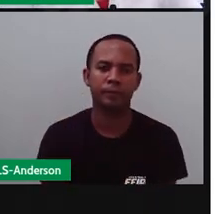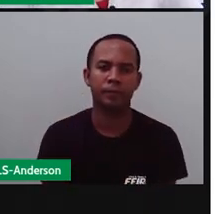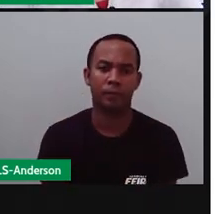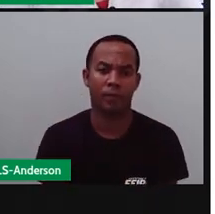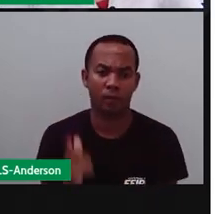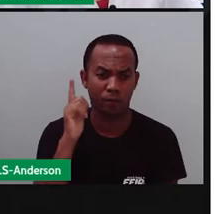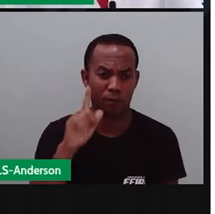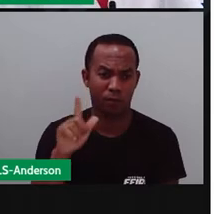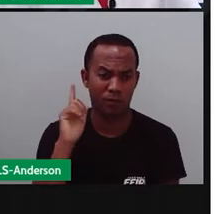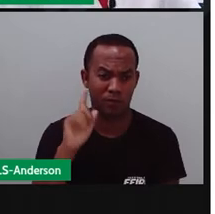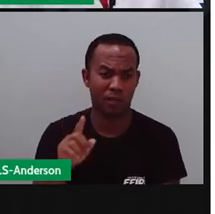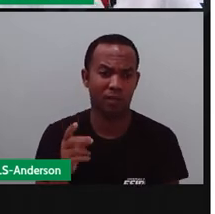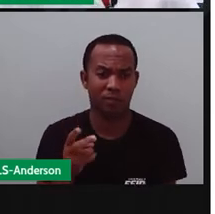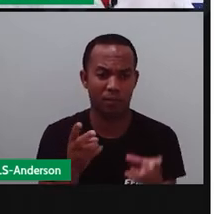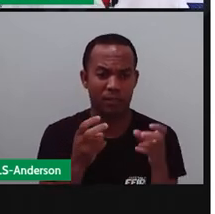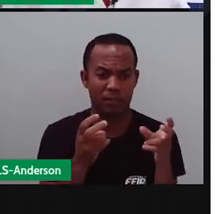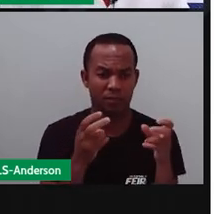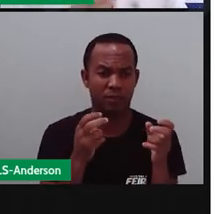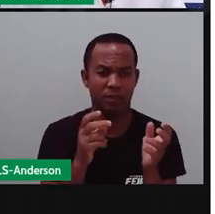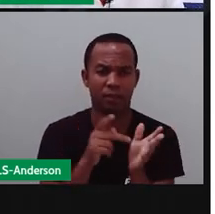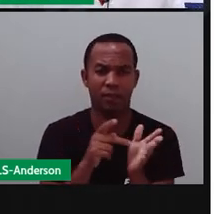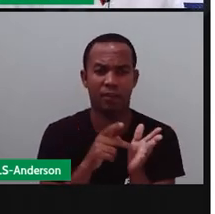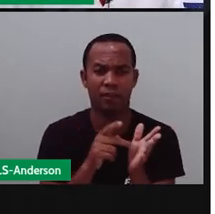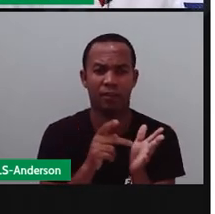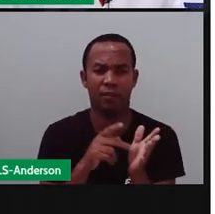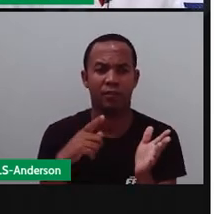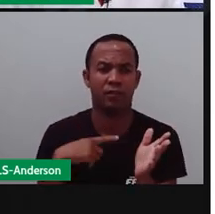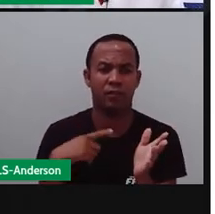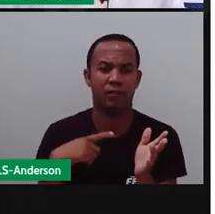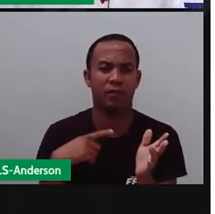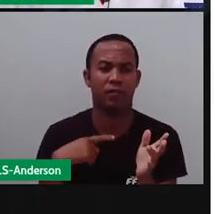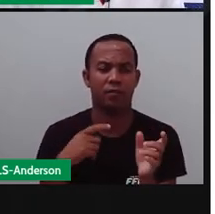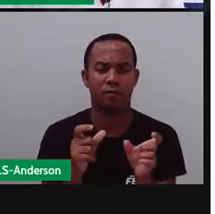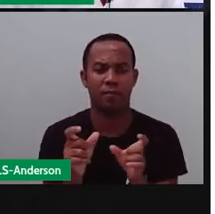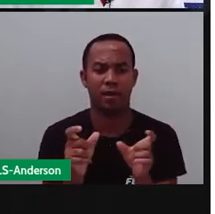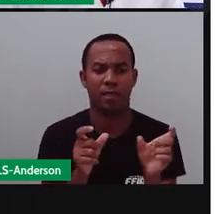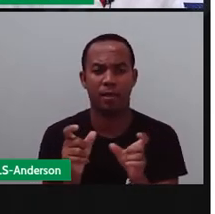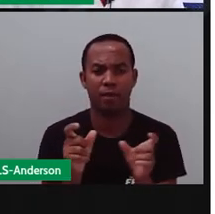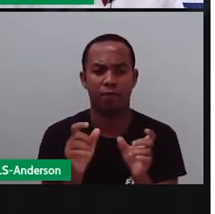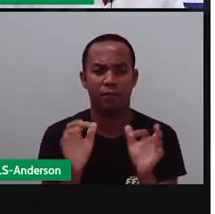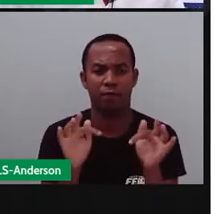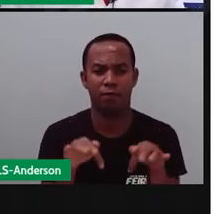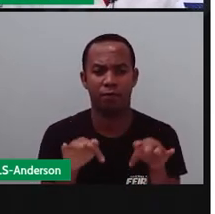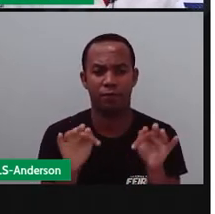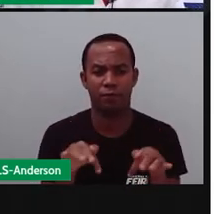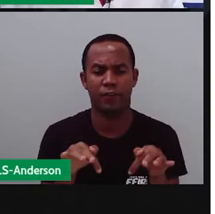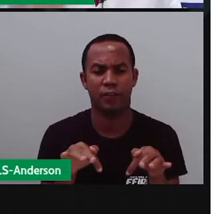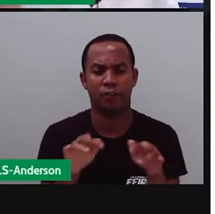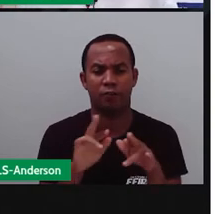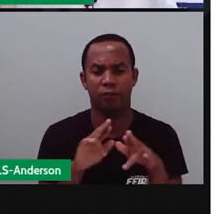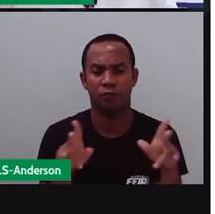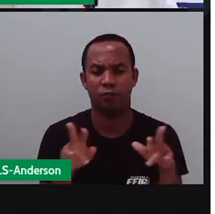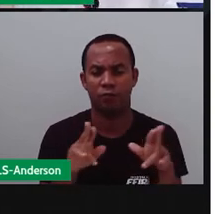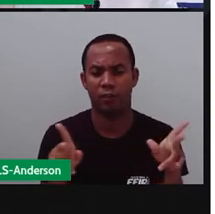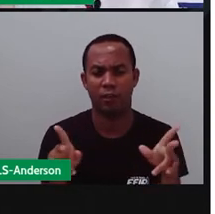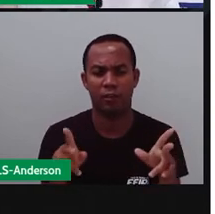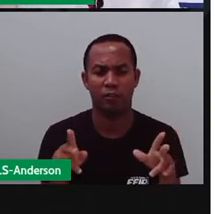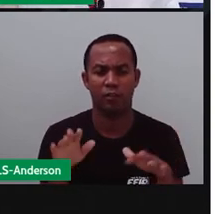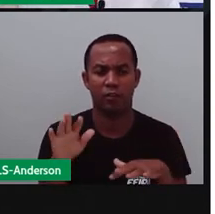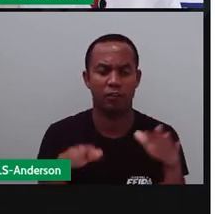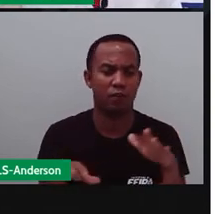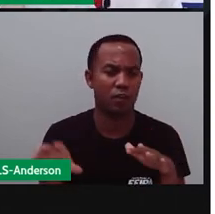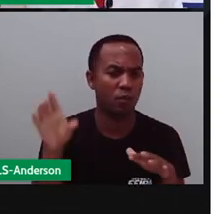Conseguiram perceber aí, na verdade, que existem palavras, né? Que vão terminar com uma vogal, mas vai ter o som de outra,